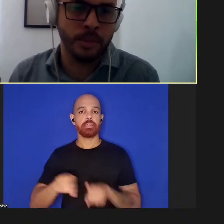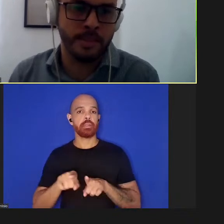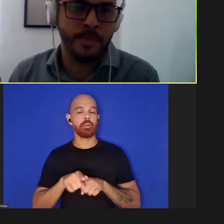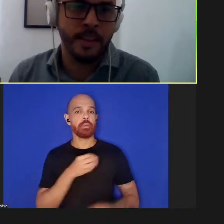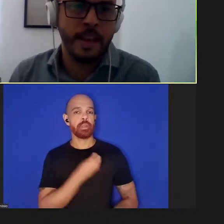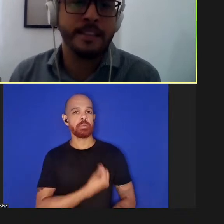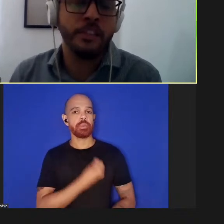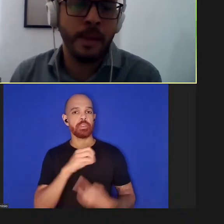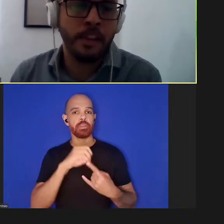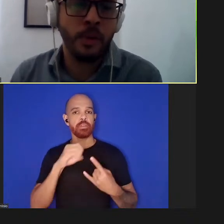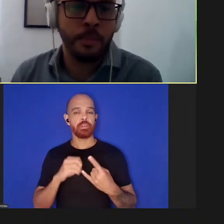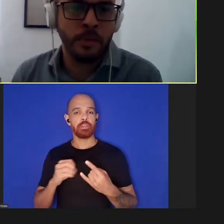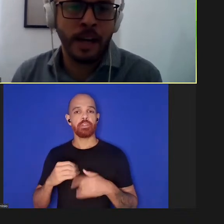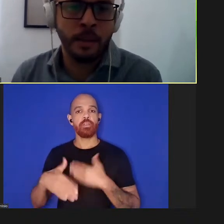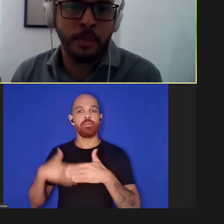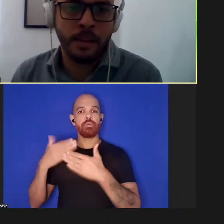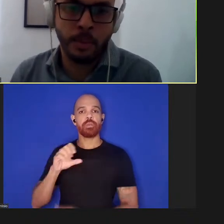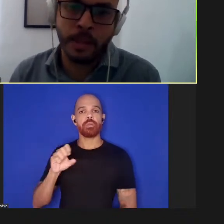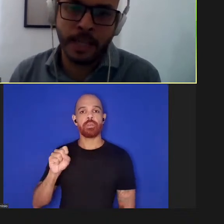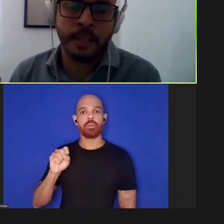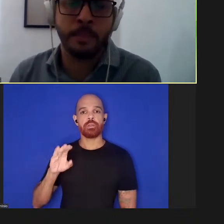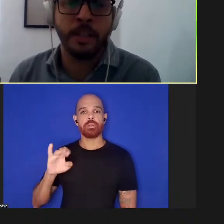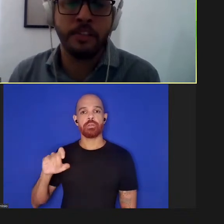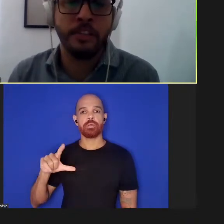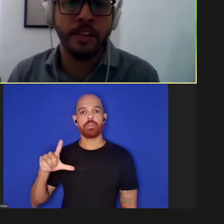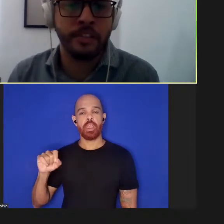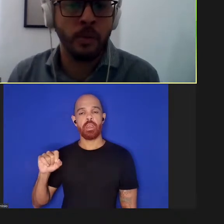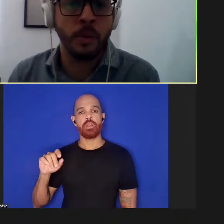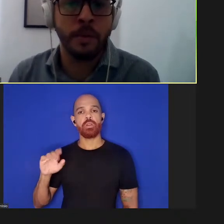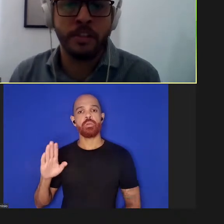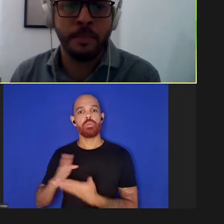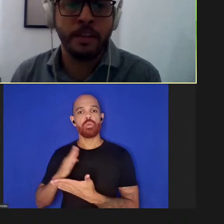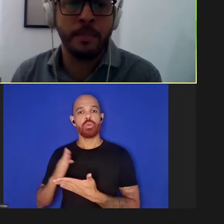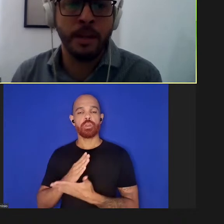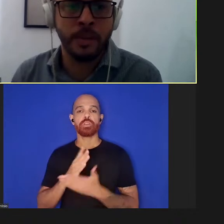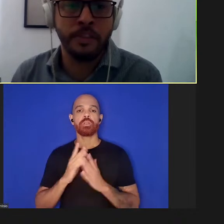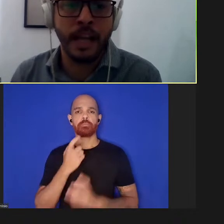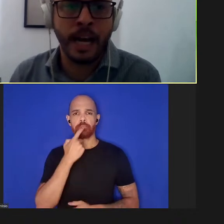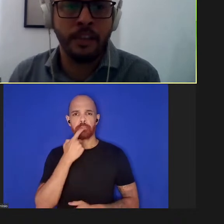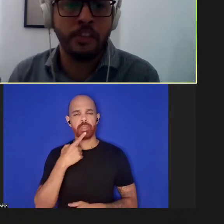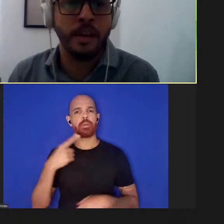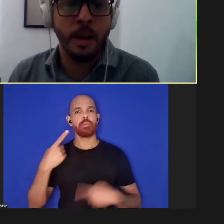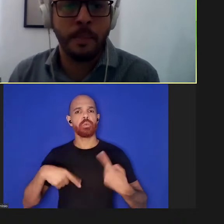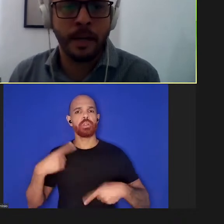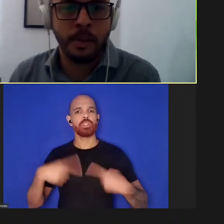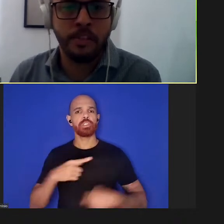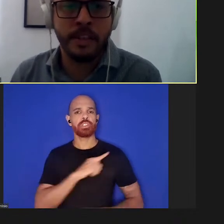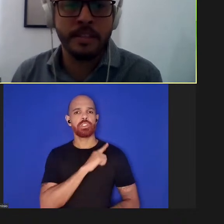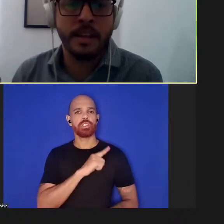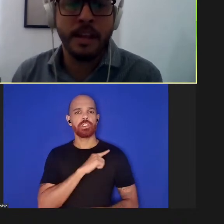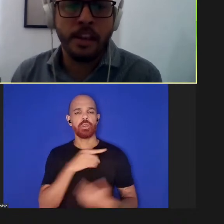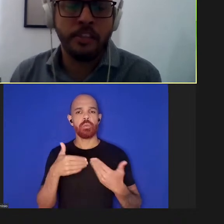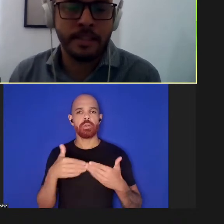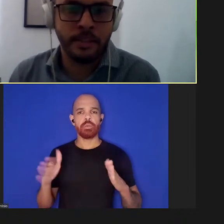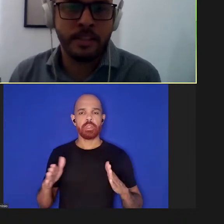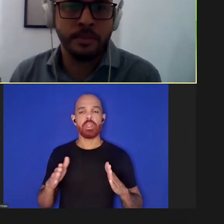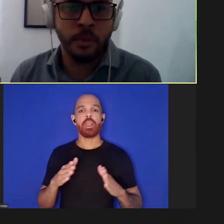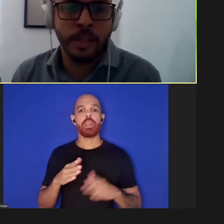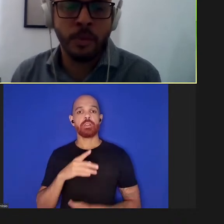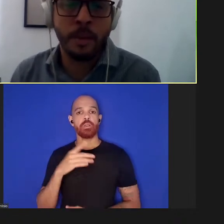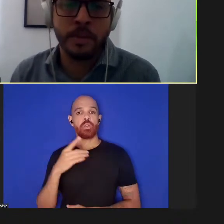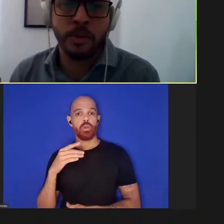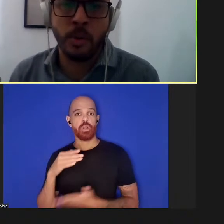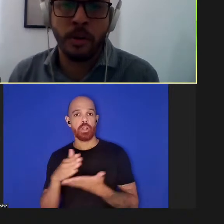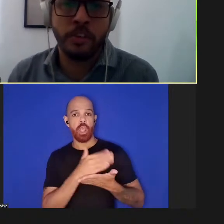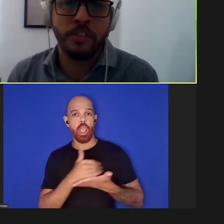Cielo Books. Recentemente foi aprovada e publicada a política de gestão com partilhamento e abertura de dados para pesquisa e está sendo